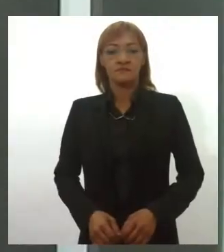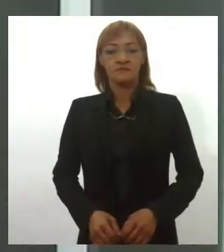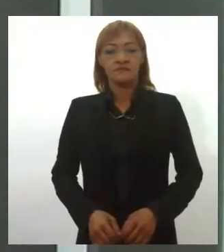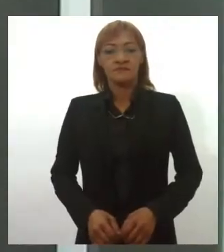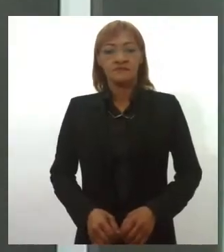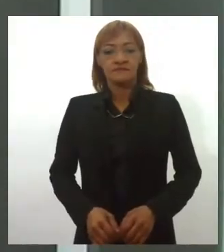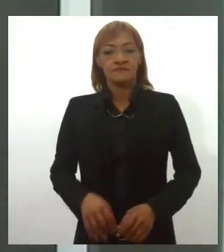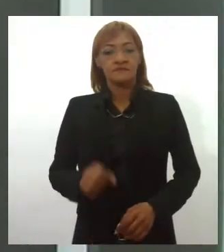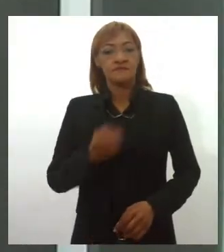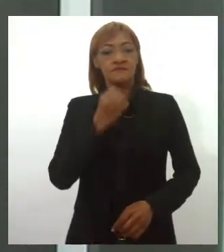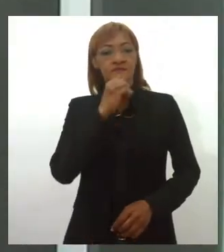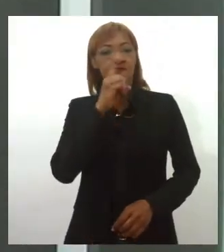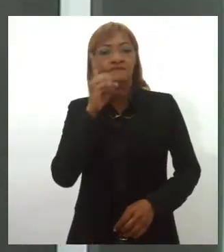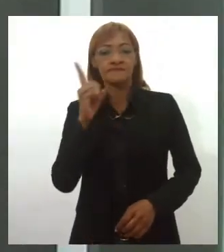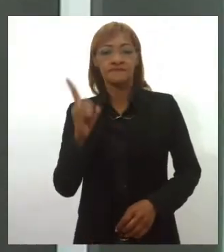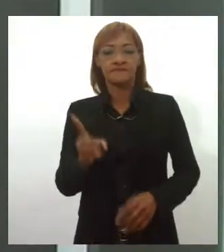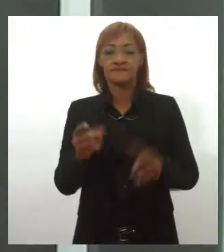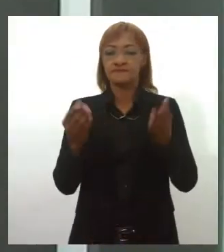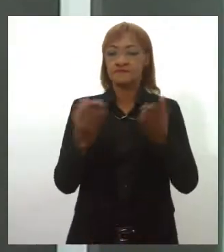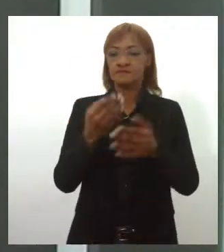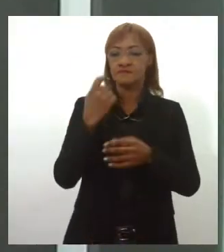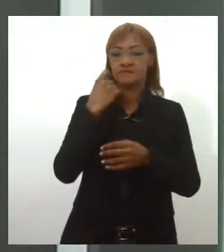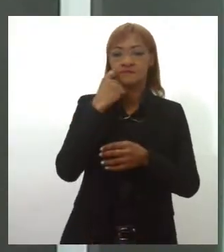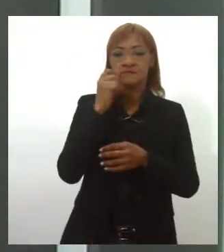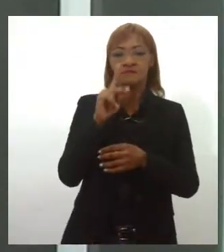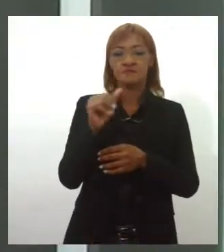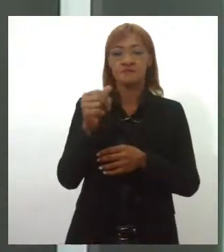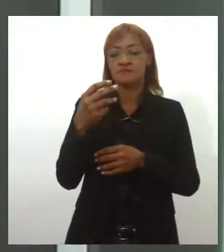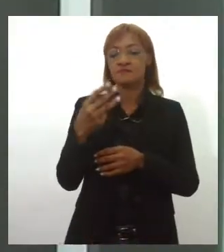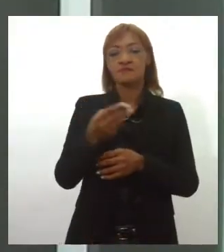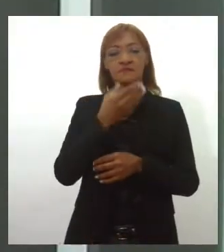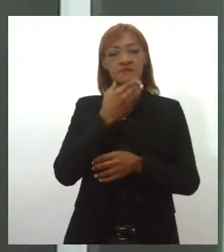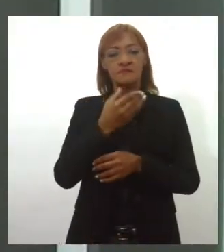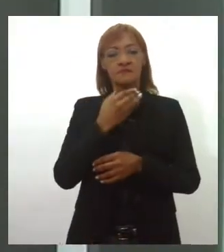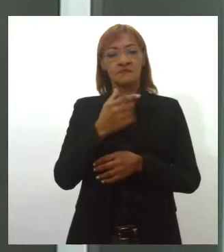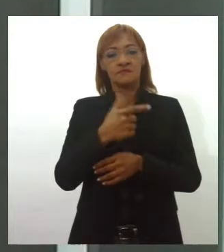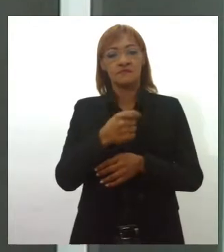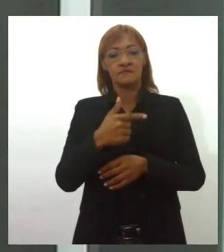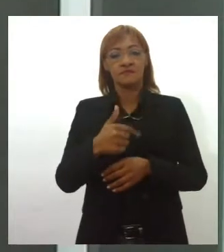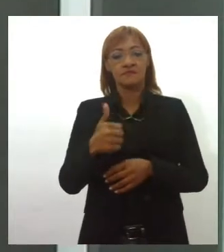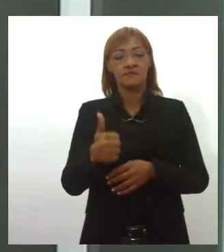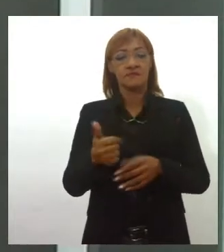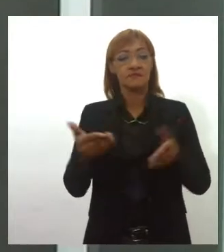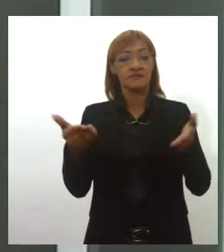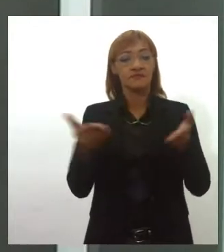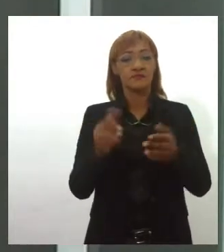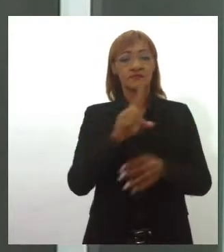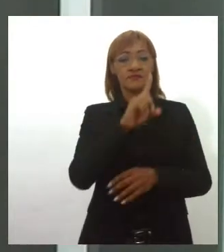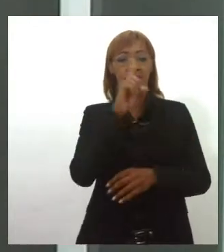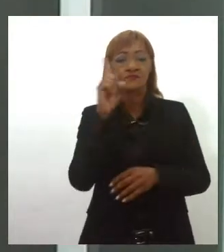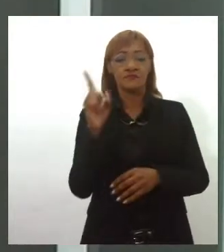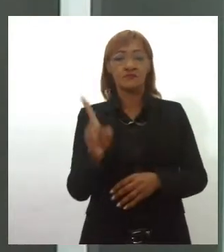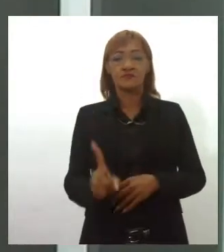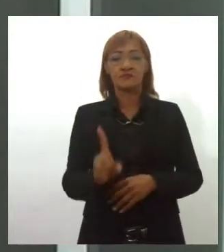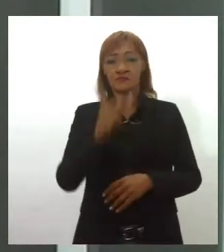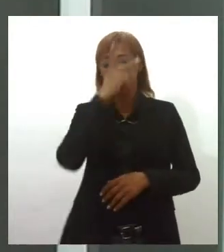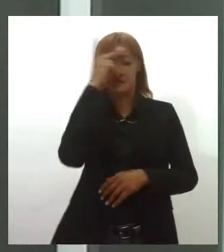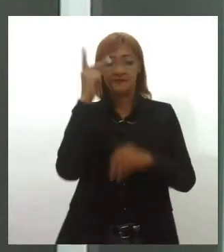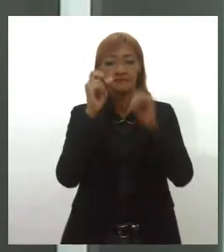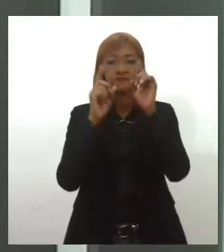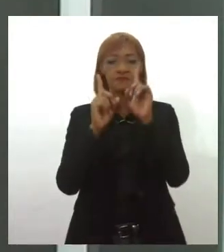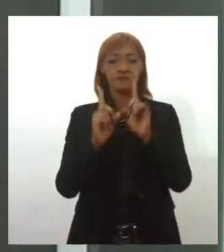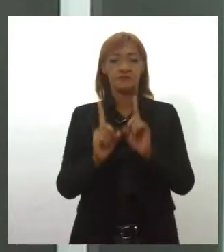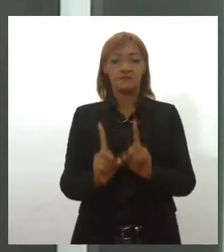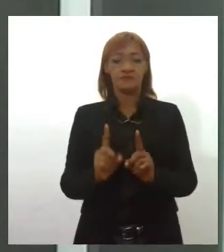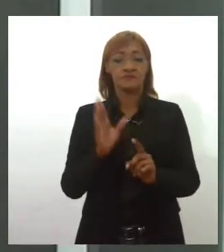Olá, muito bom dia! Sexta-feira, 3 de dezembro de 2021, hoje é o Dia Internacional da Pessoa com Deficiência, data